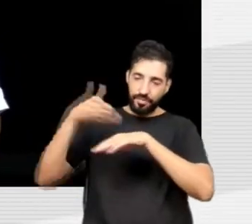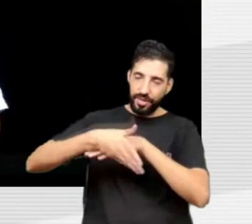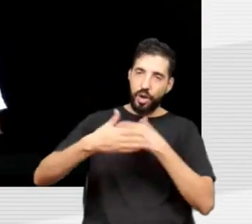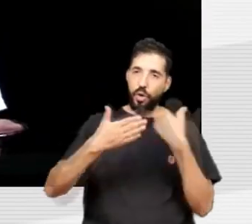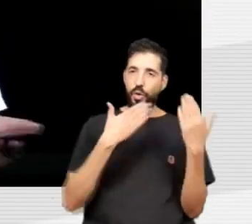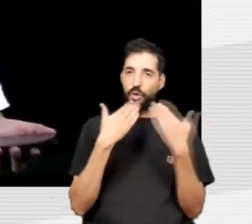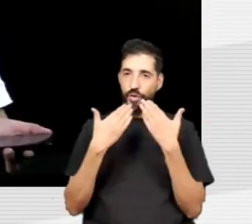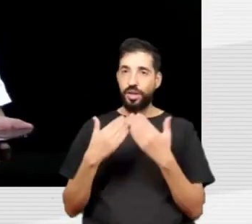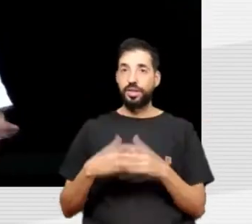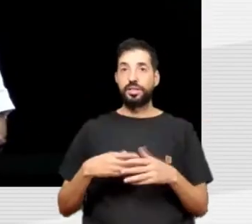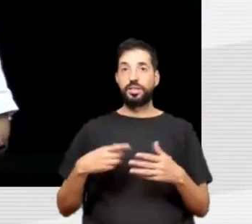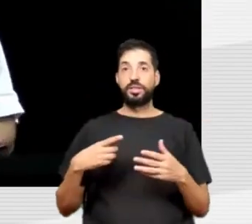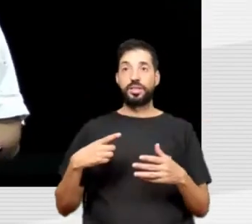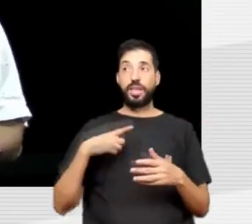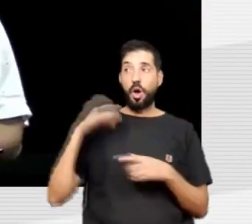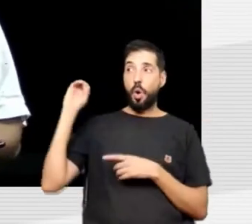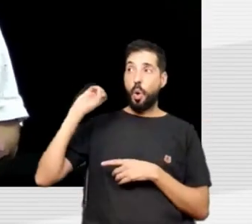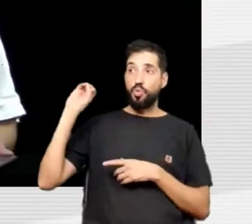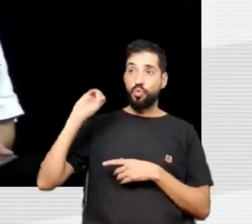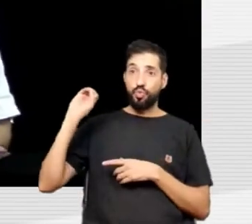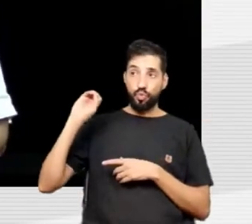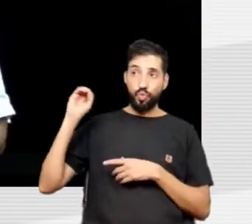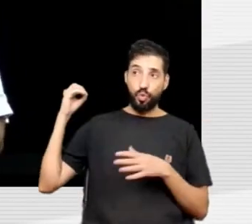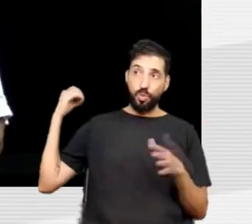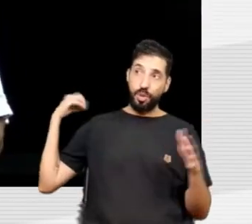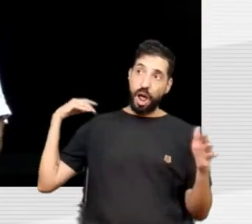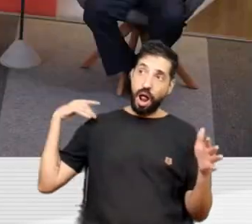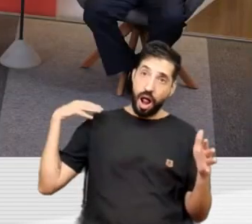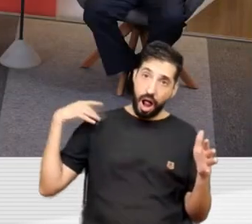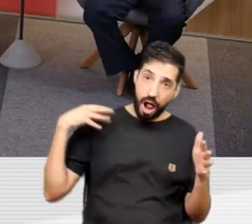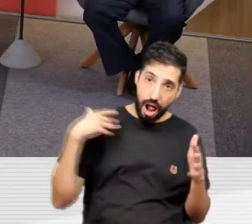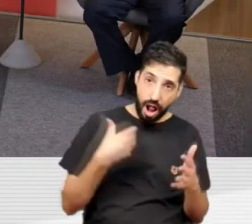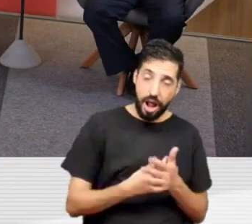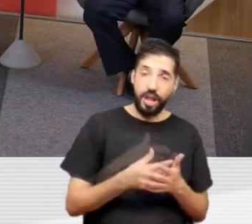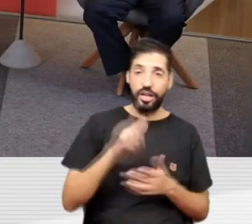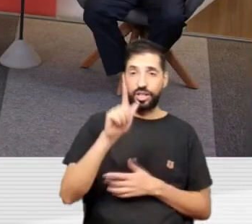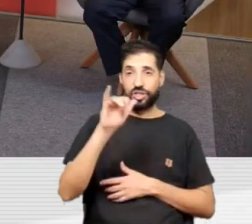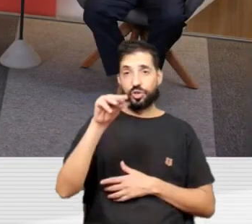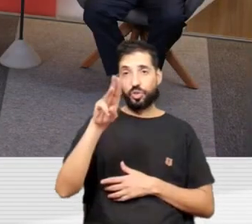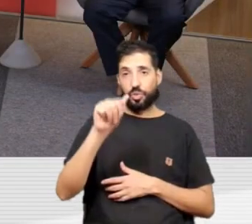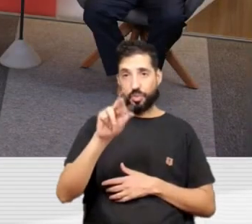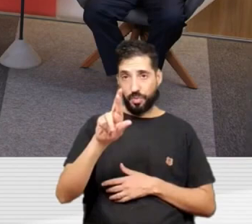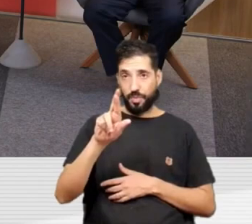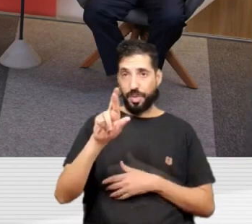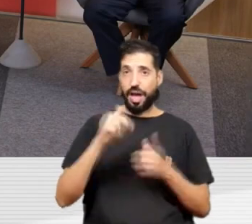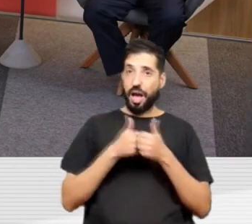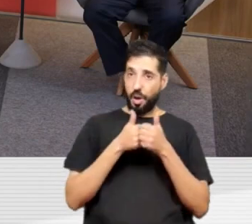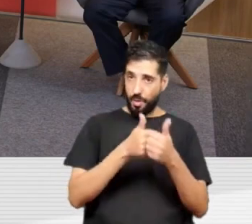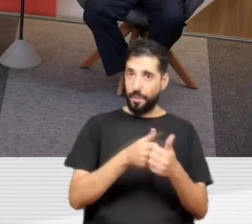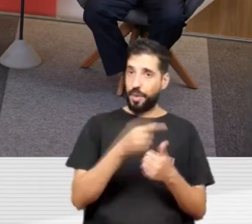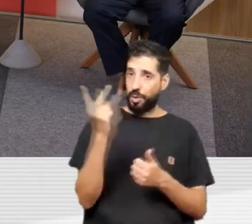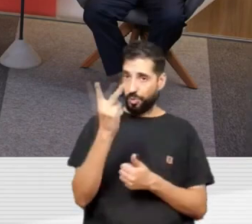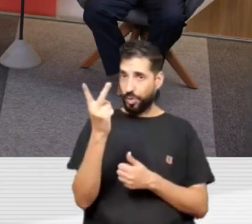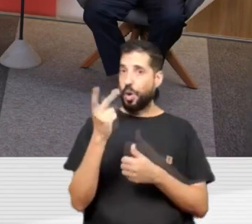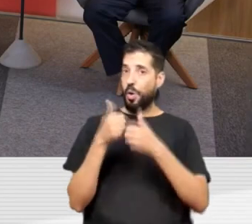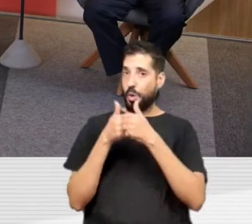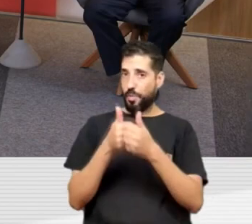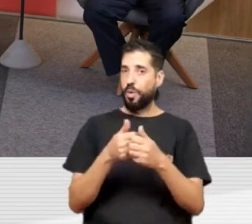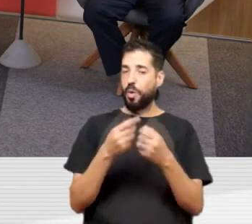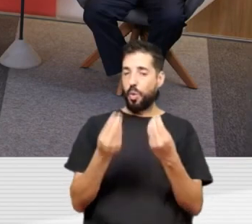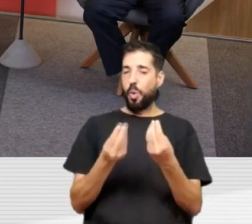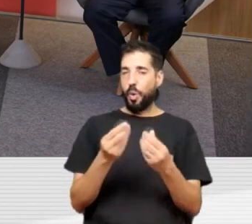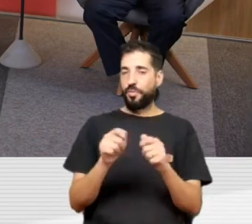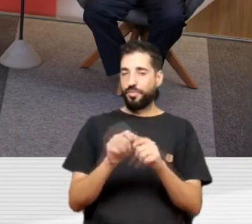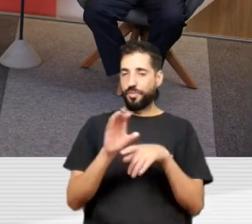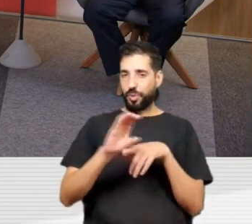Estamos desde outubro, Pimenta, o Gilmar acompanhou, o Gilmar e o Sr. Paulo Okamoto acompanharam a construção do curso,